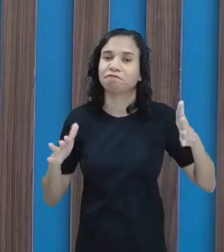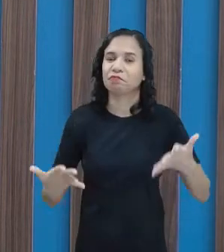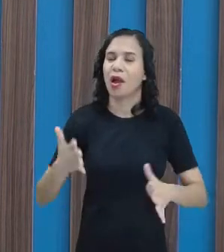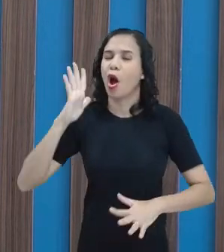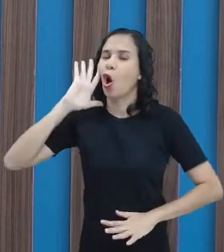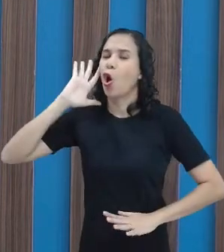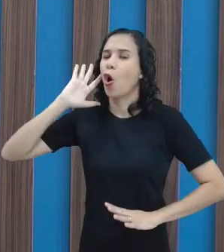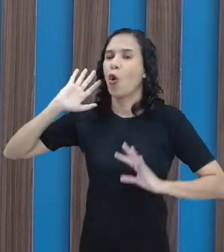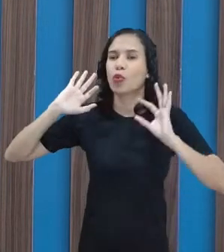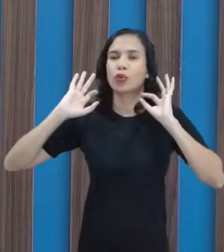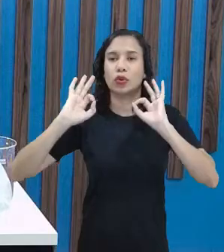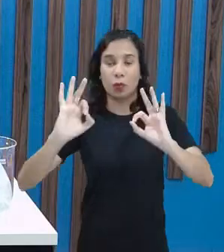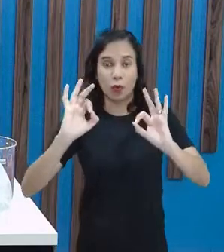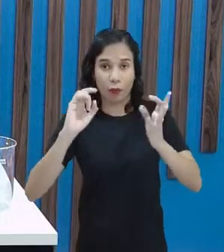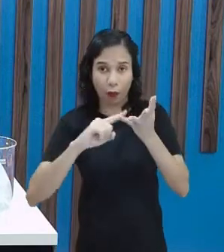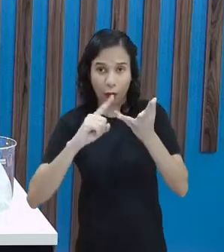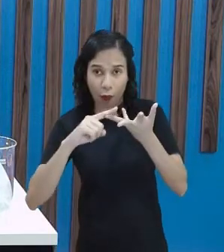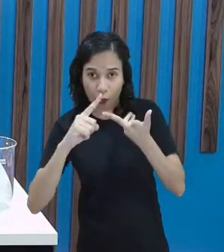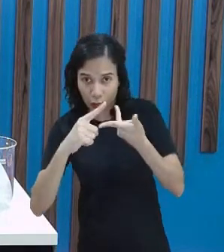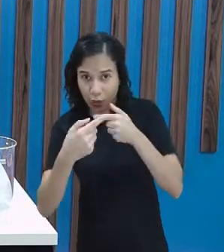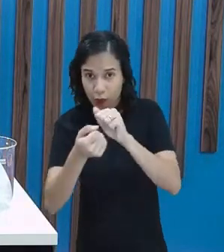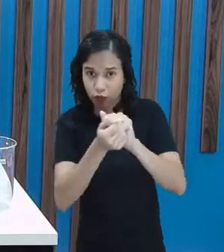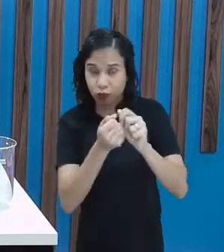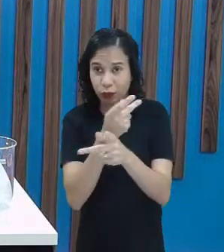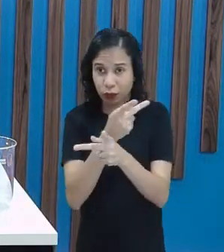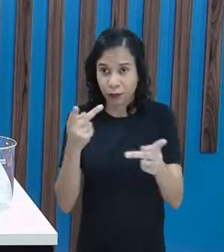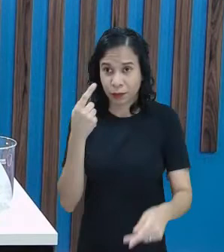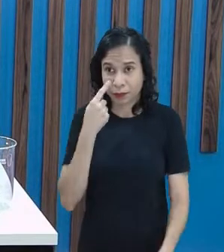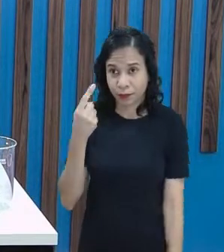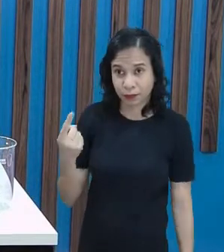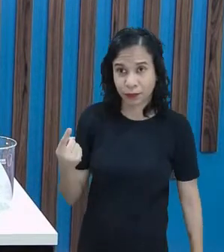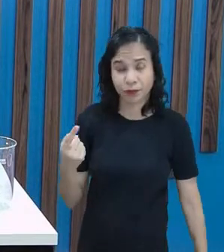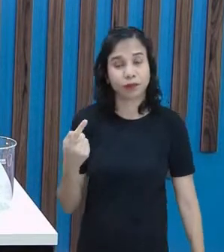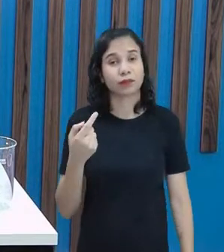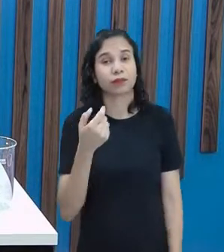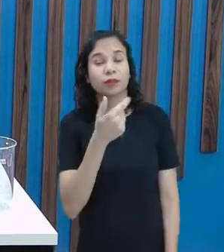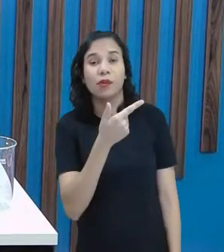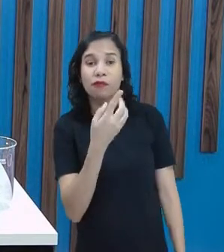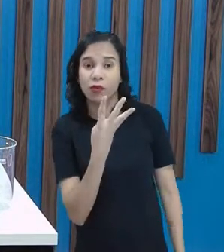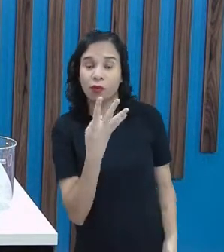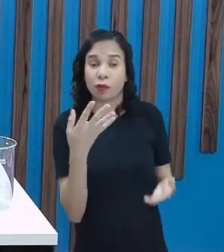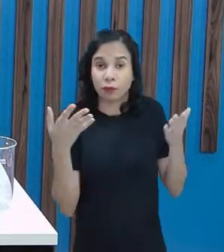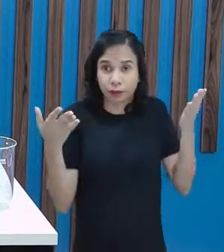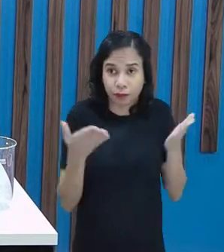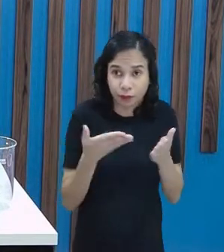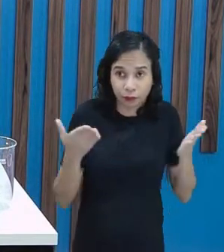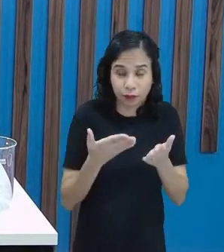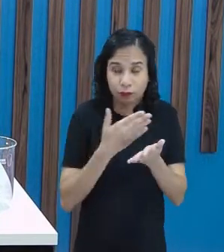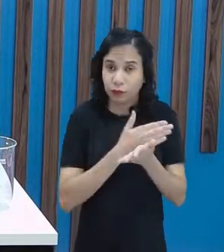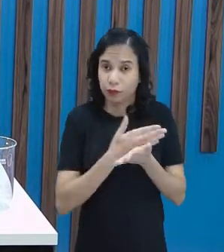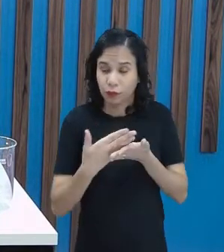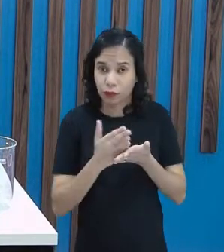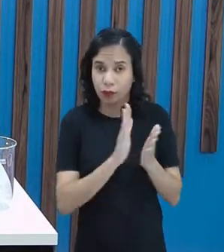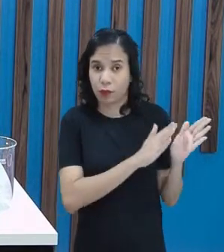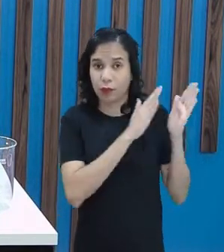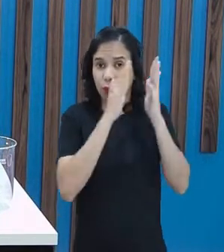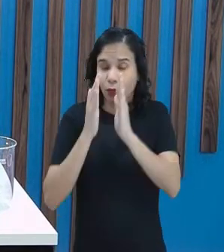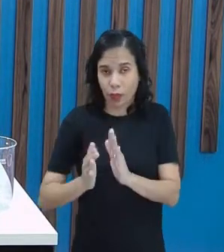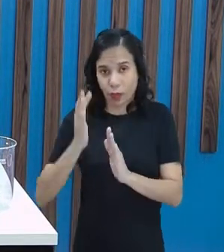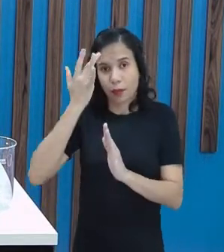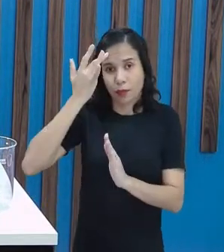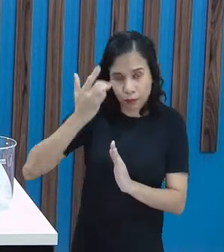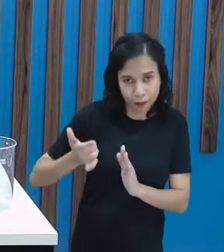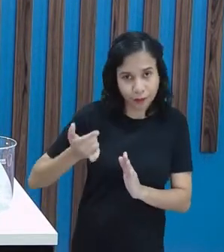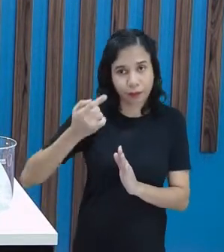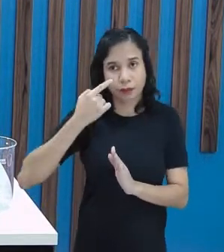feras. Vamos lá? Eu vou contar aqui junto com vocês, ó. Se hoje é 24, eu começo a contar a partir do dia